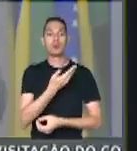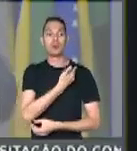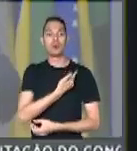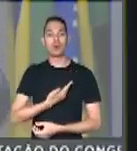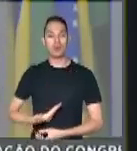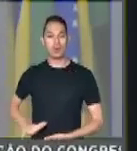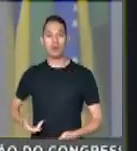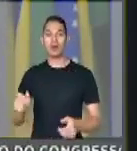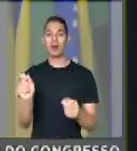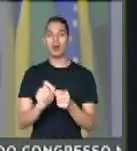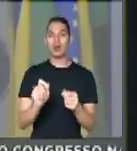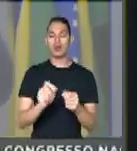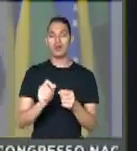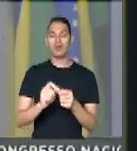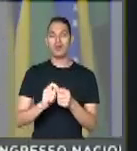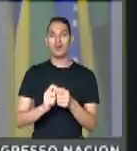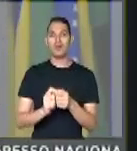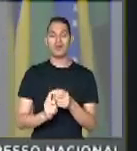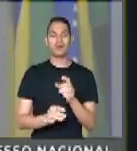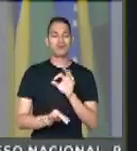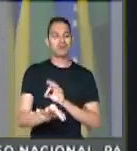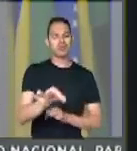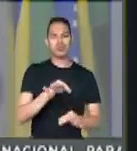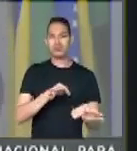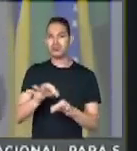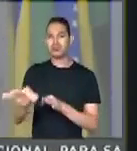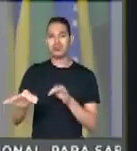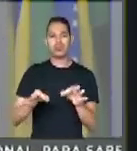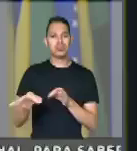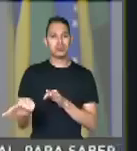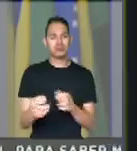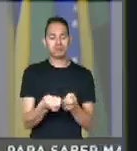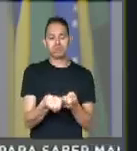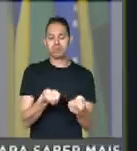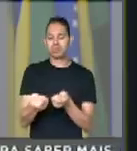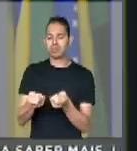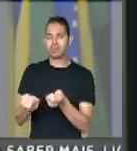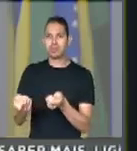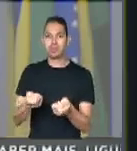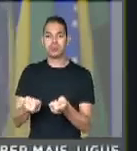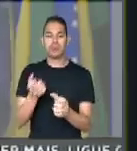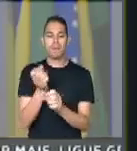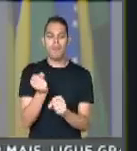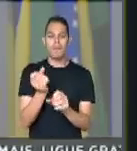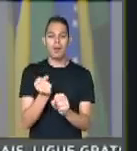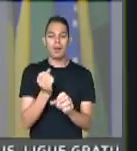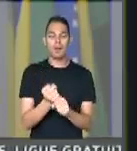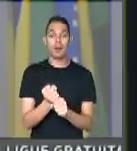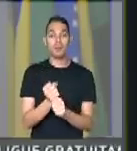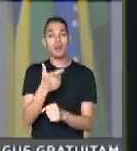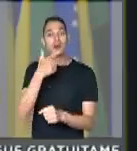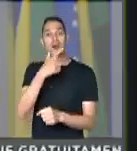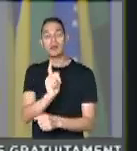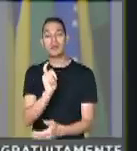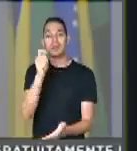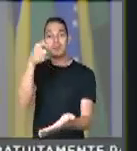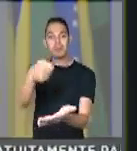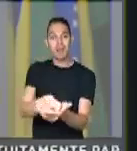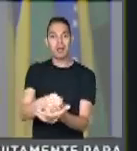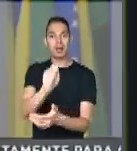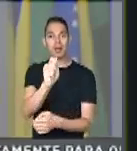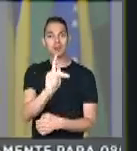faz um verdadeiro marabalismo financeiro, contábil. Para conseguir pagar os